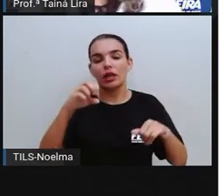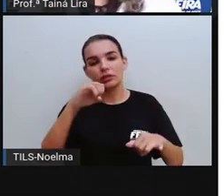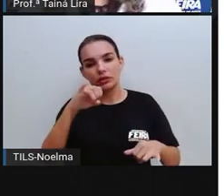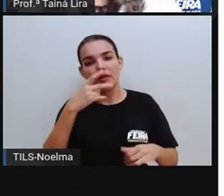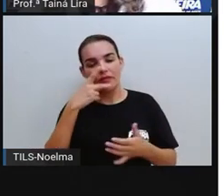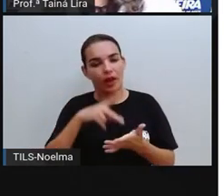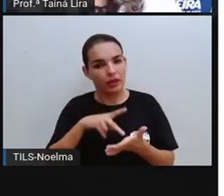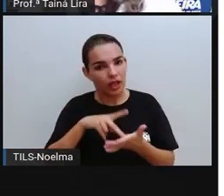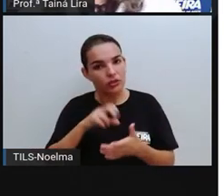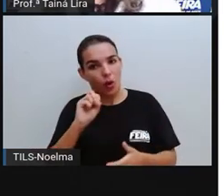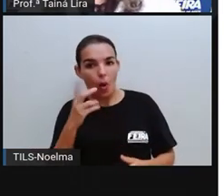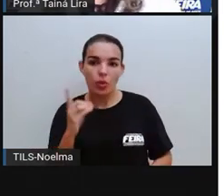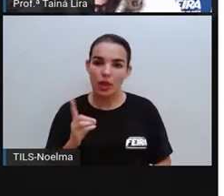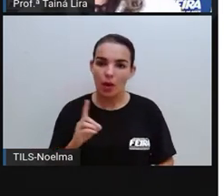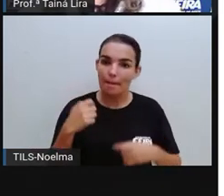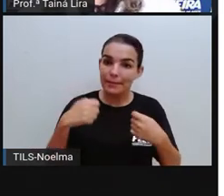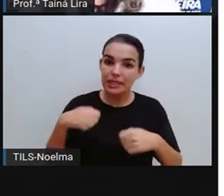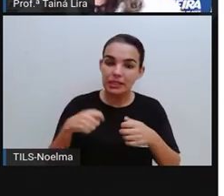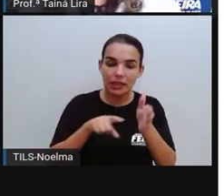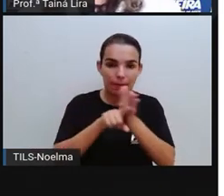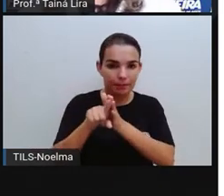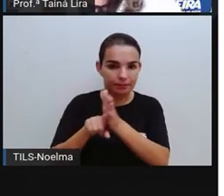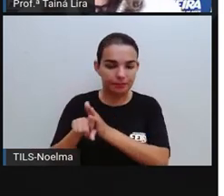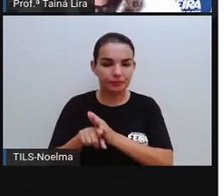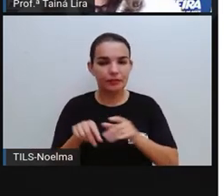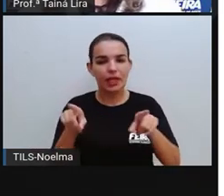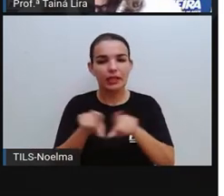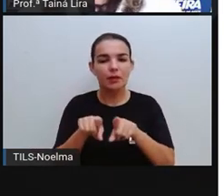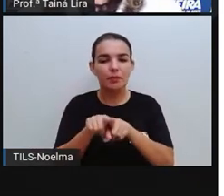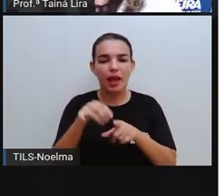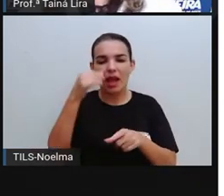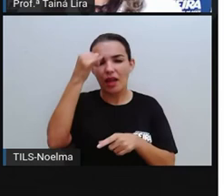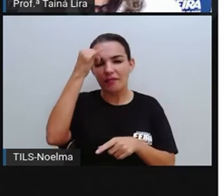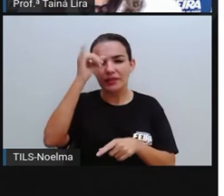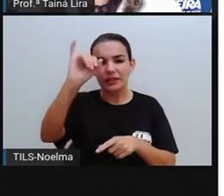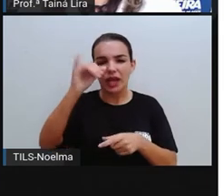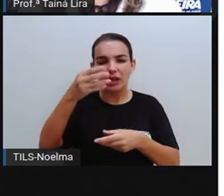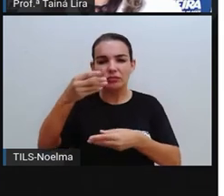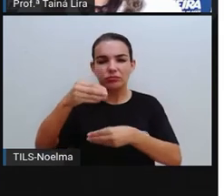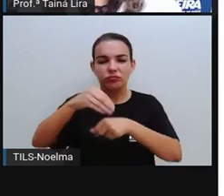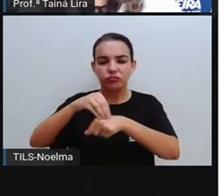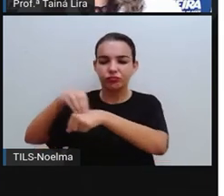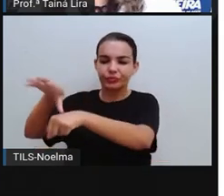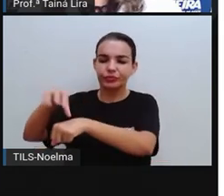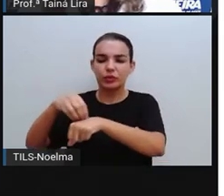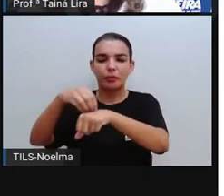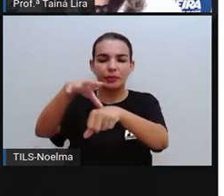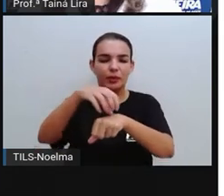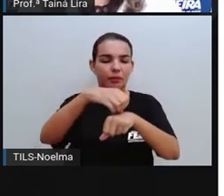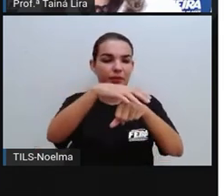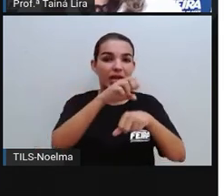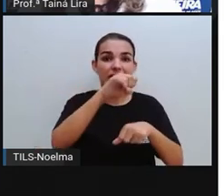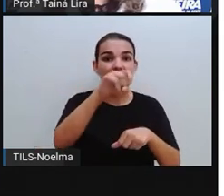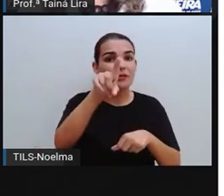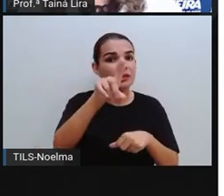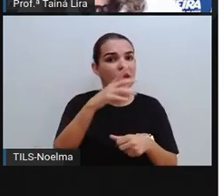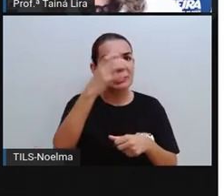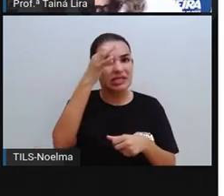verdade ou não e evitar compartilhar aquilo que você não tem certeza